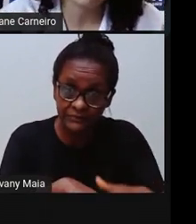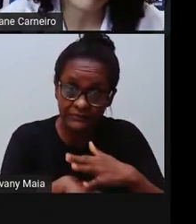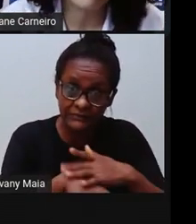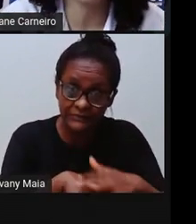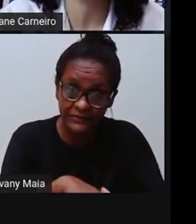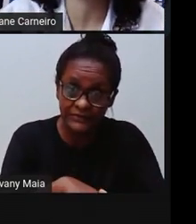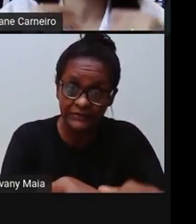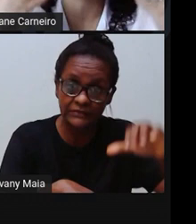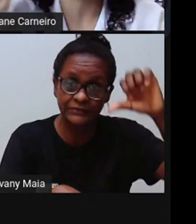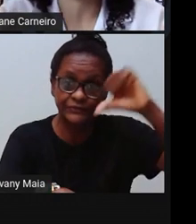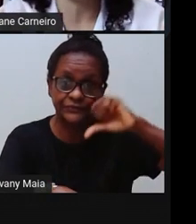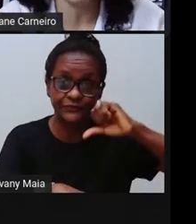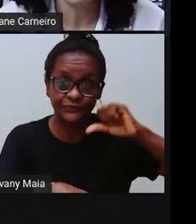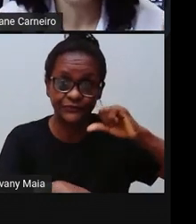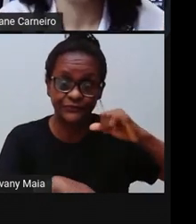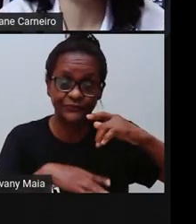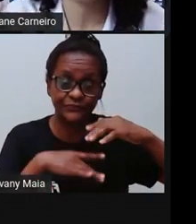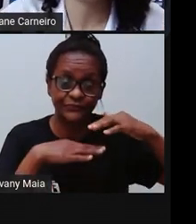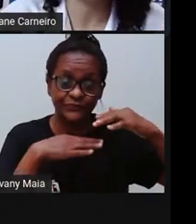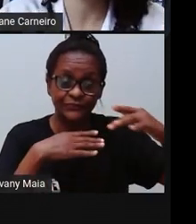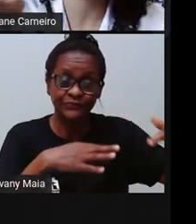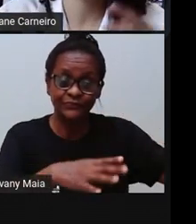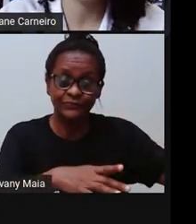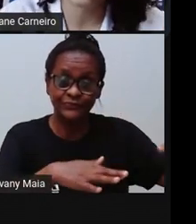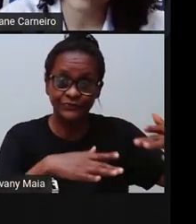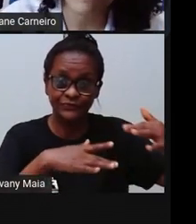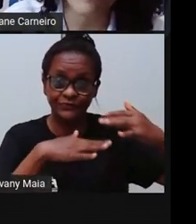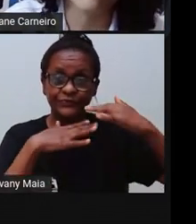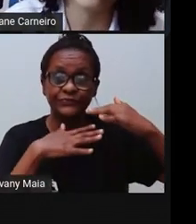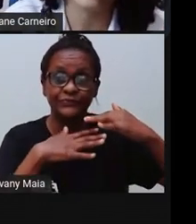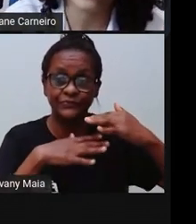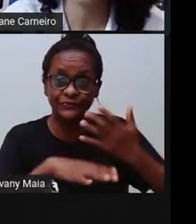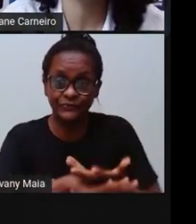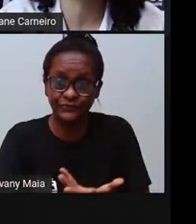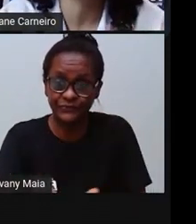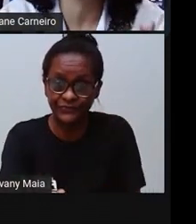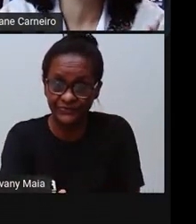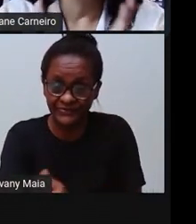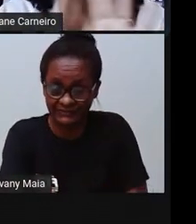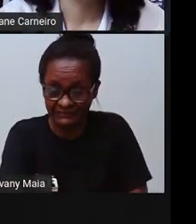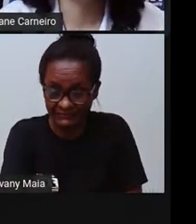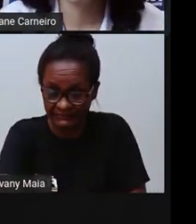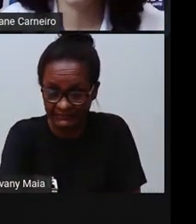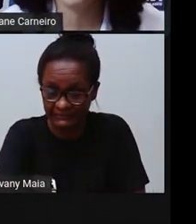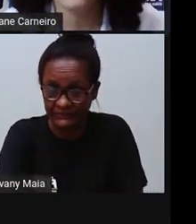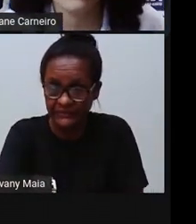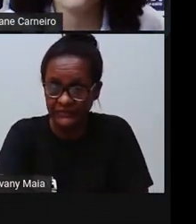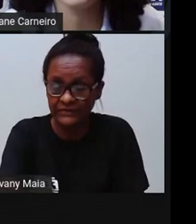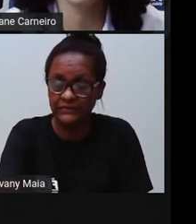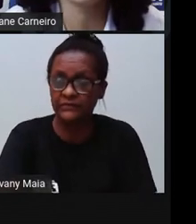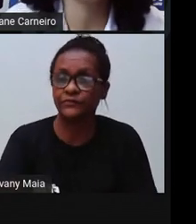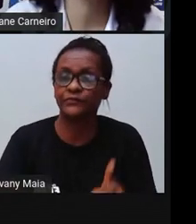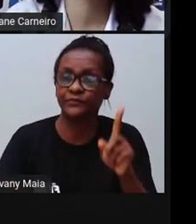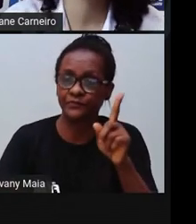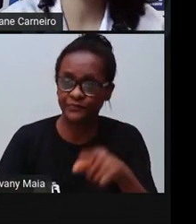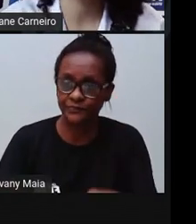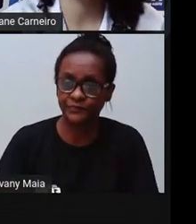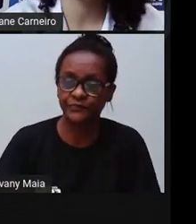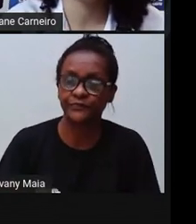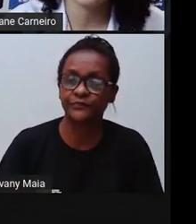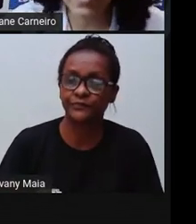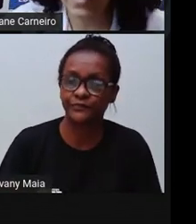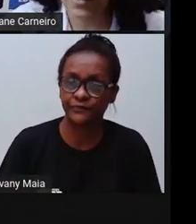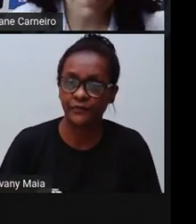pode te fazer mal. Ao invés de você ficar bem e saudável, pode te fazer mal. Tá certo? Então, ó, não pode tomar remédio